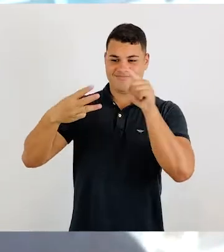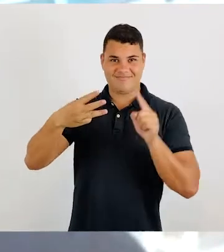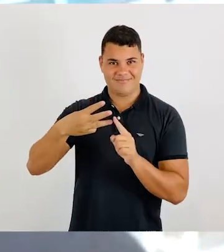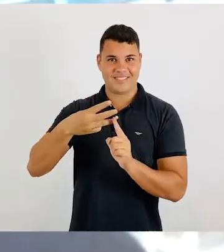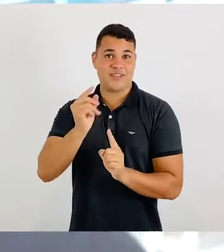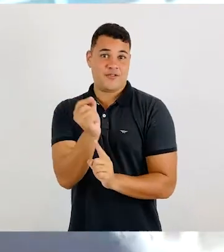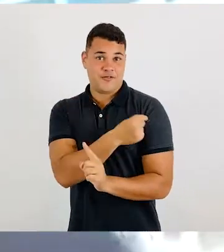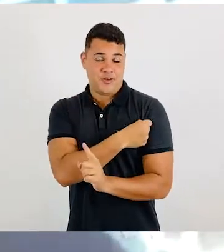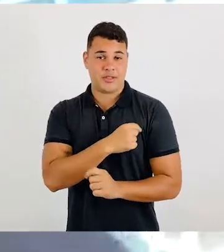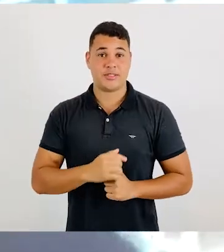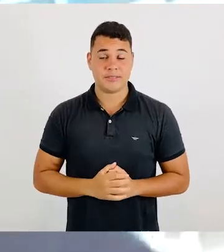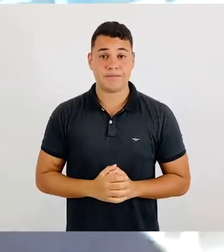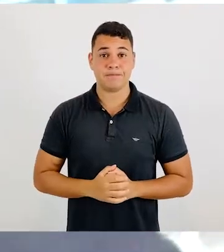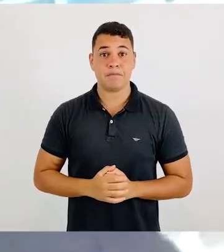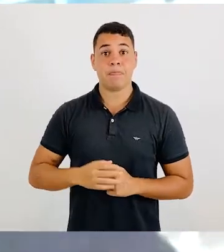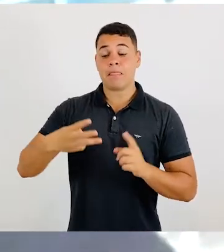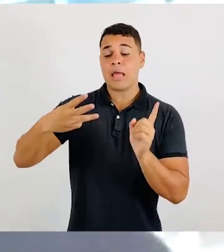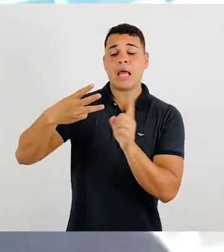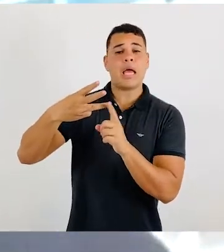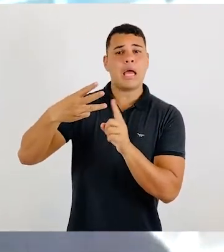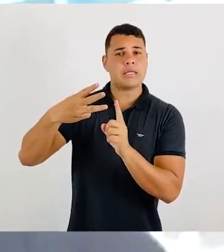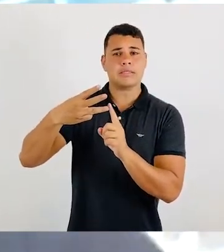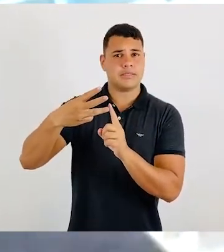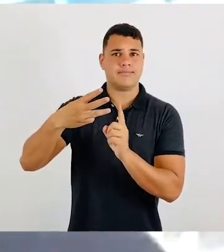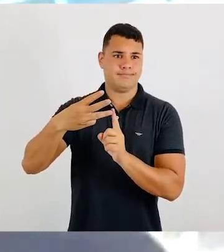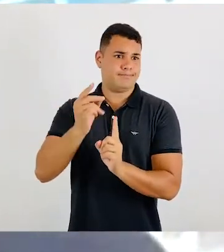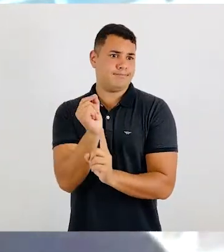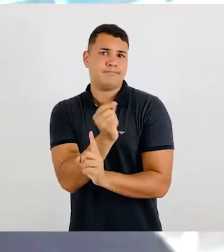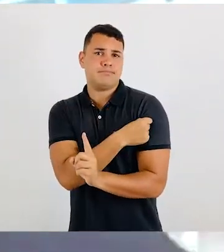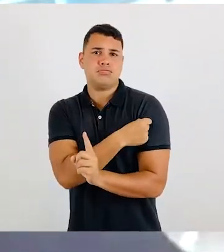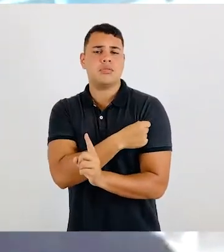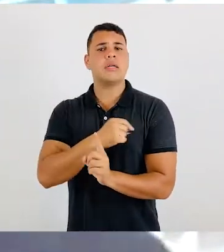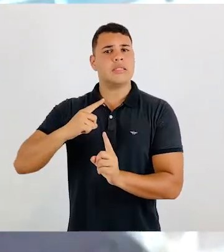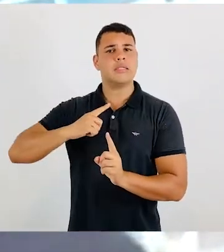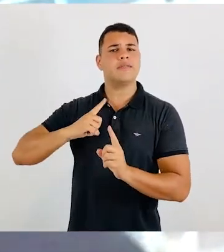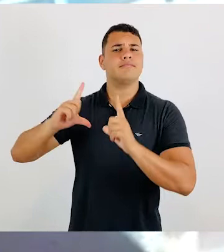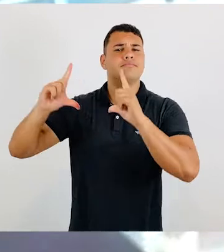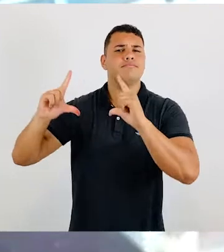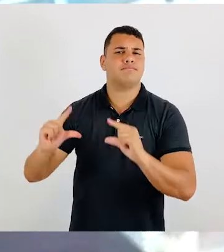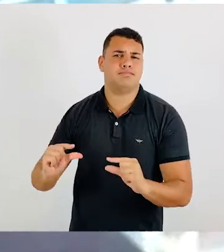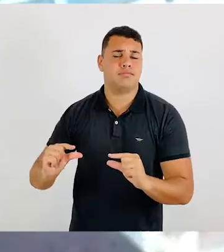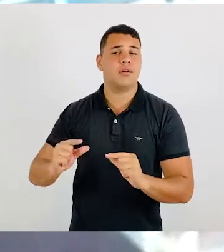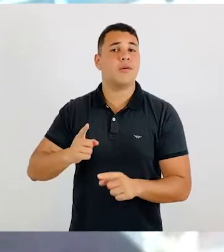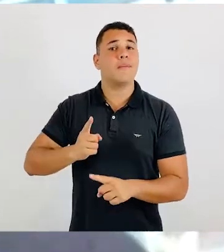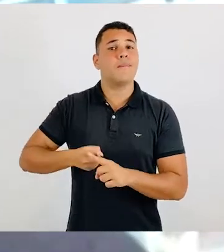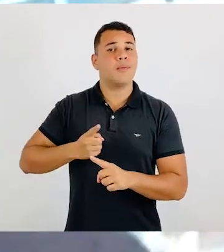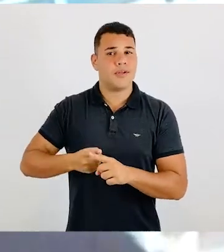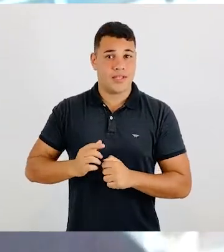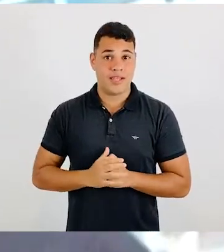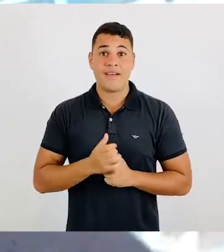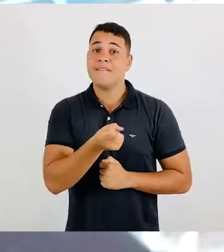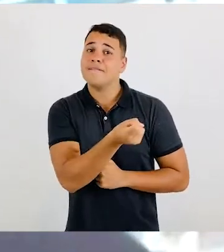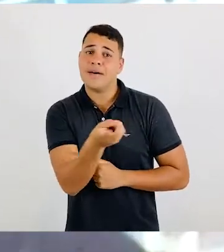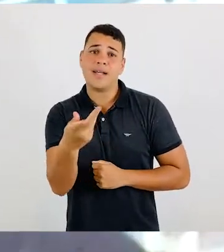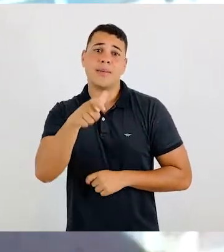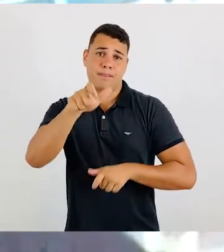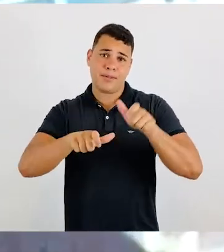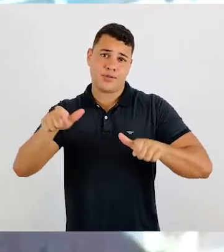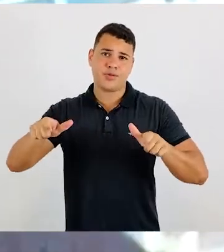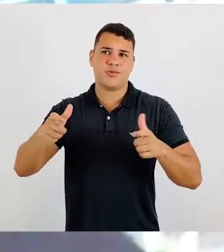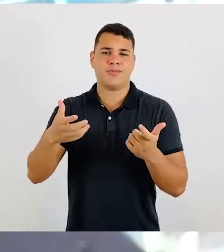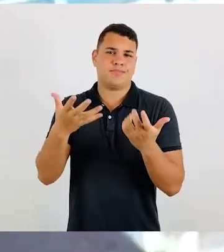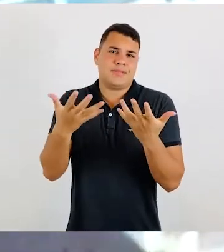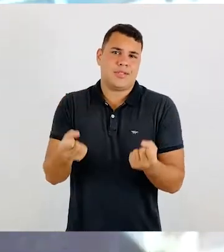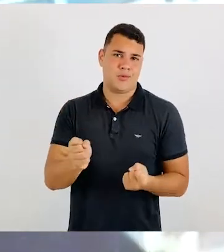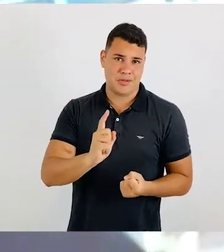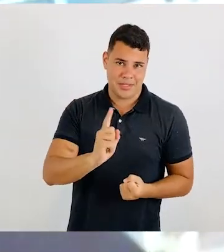dose, com a sua dose de reforço. Essa dose de reforço, especialmente nesse período, ela está tendo um certo atraso, tanto porque tem muita gente